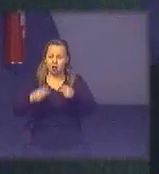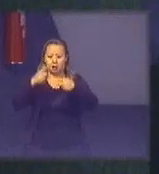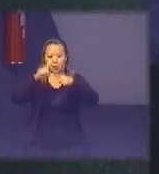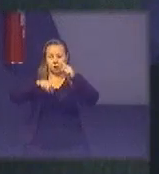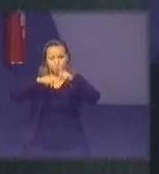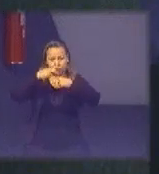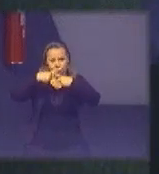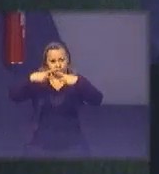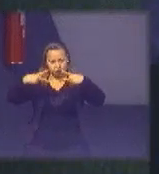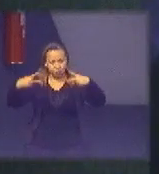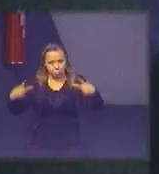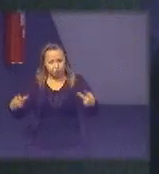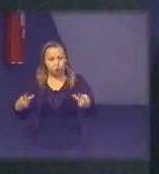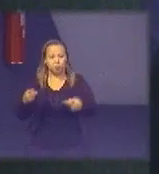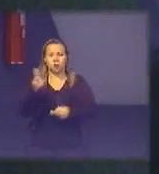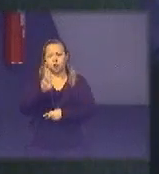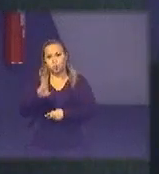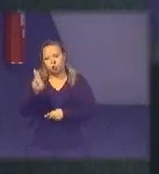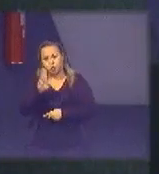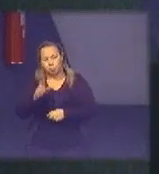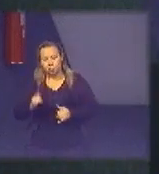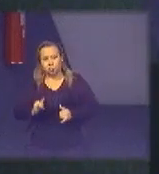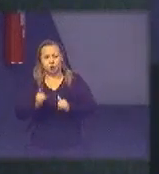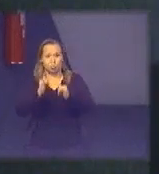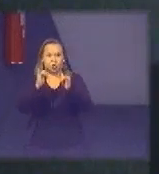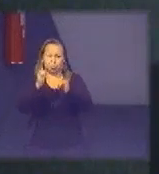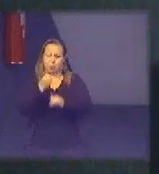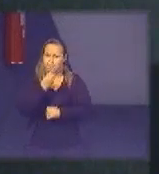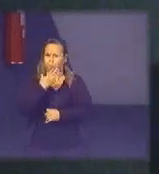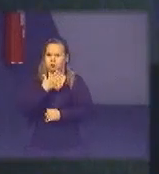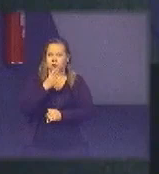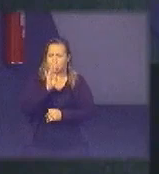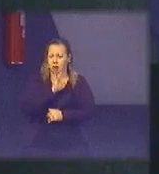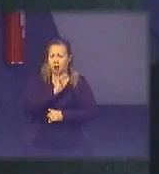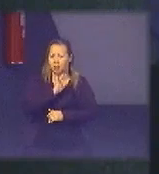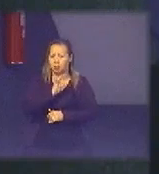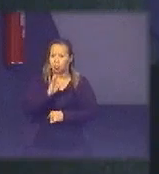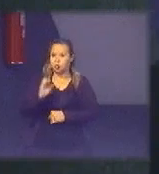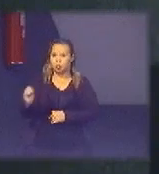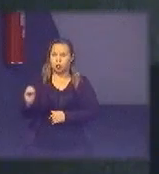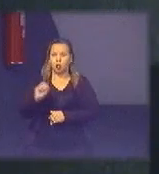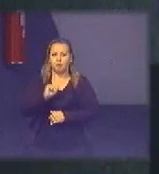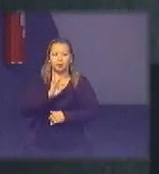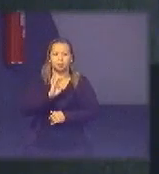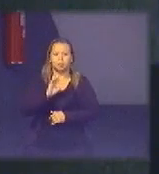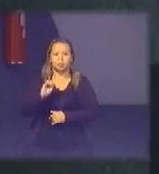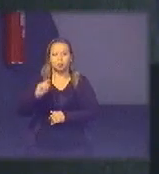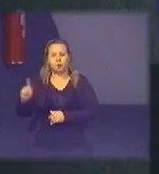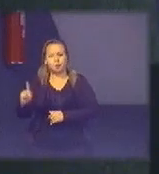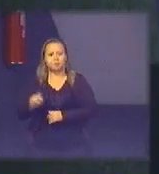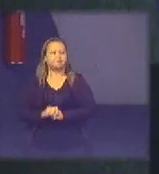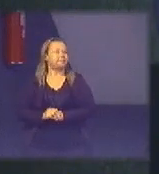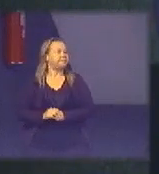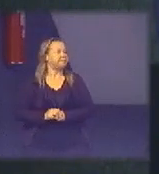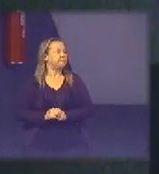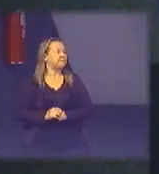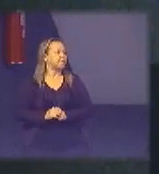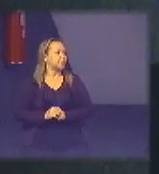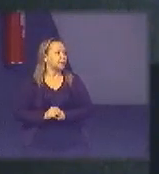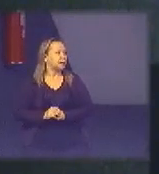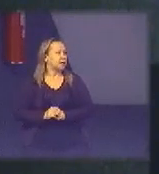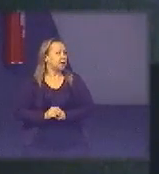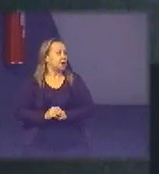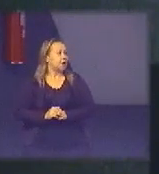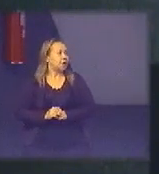consumo energético etc e etc é top demais porque se vier com uma chancela do mercado e a gente validar eu